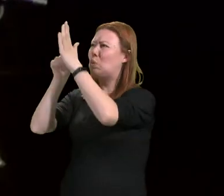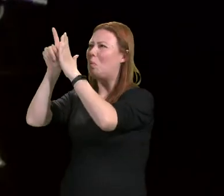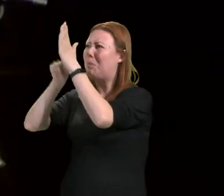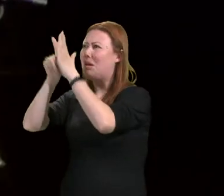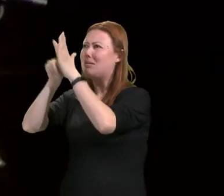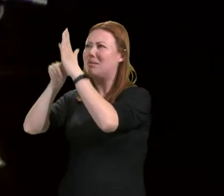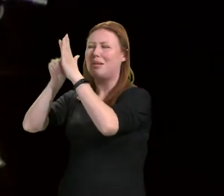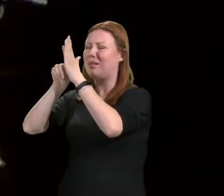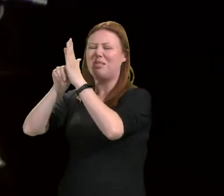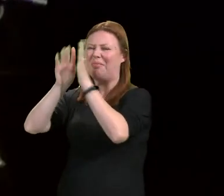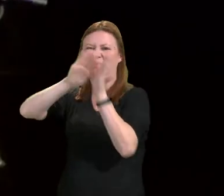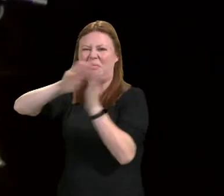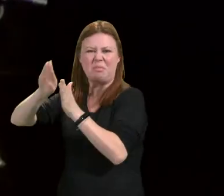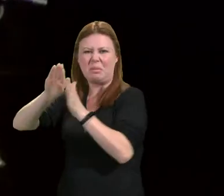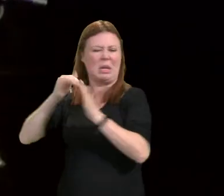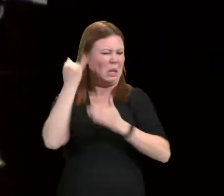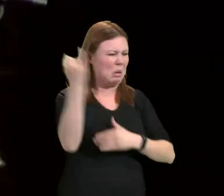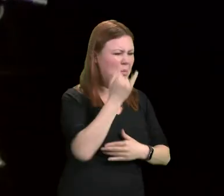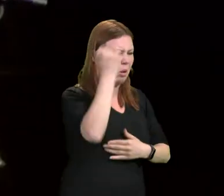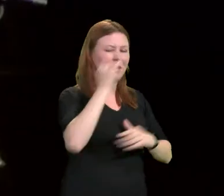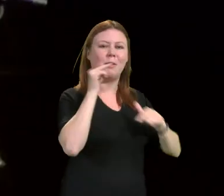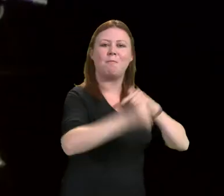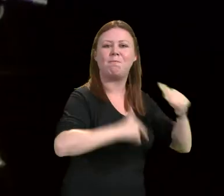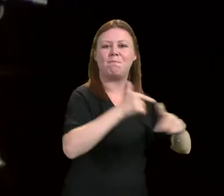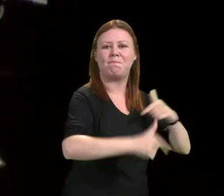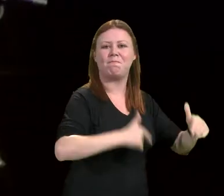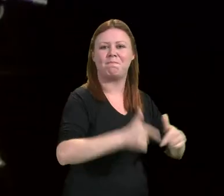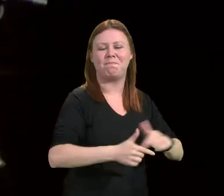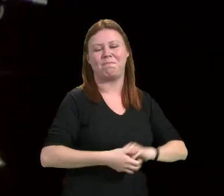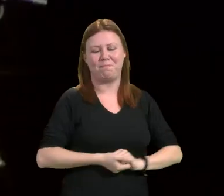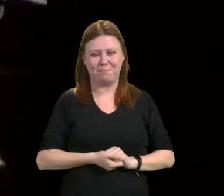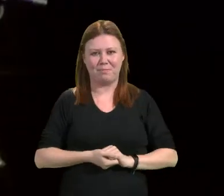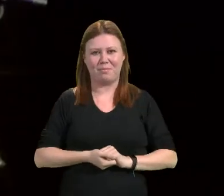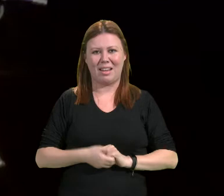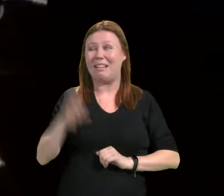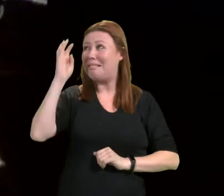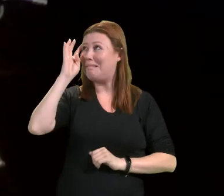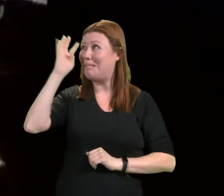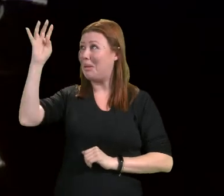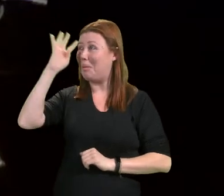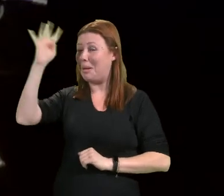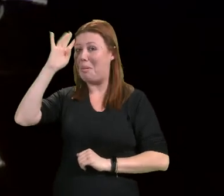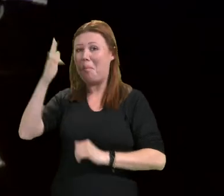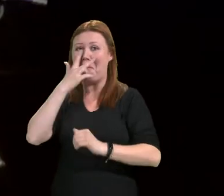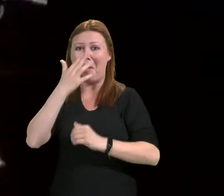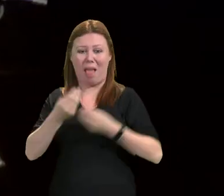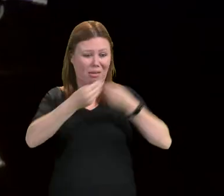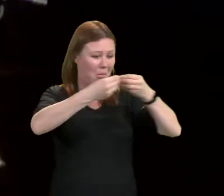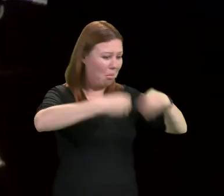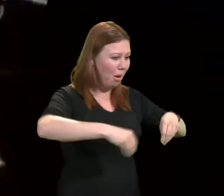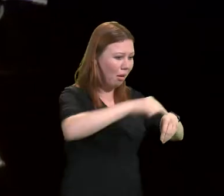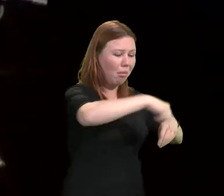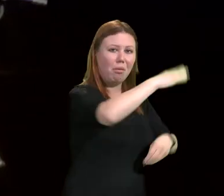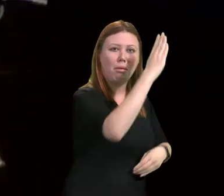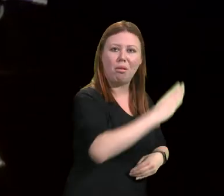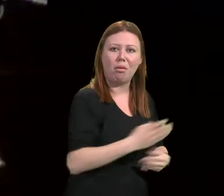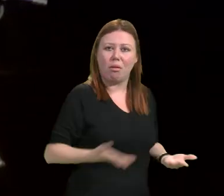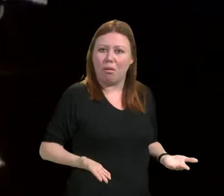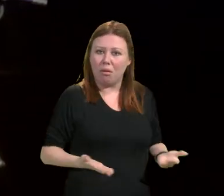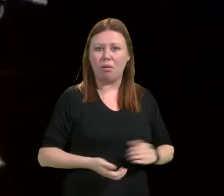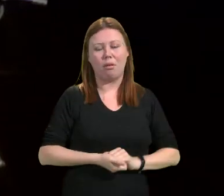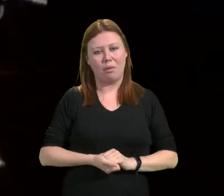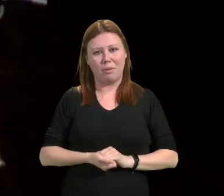tão pouca ciência, tudo pela eficiência. Teoria não é só teorema, agrotóxico em solo fértil.